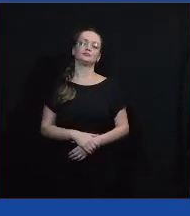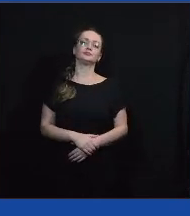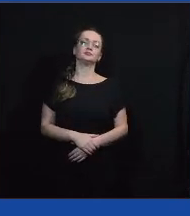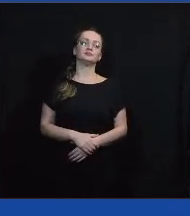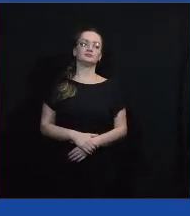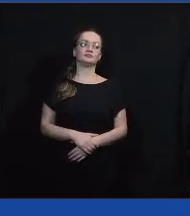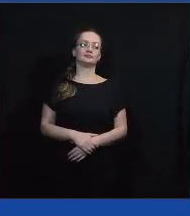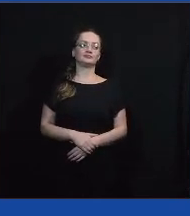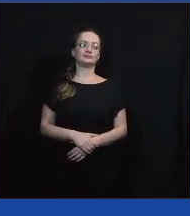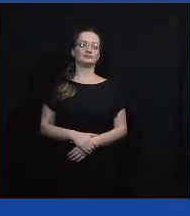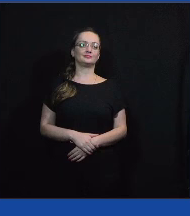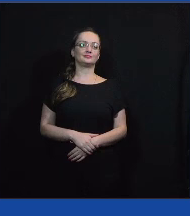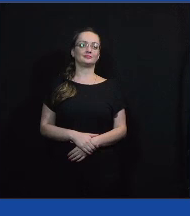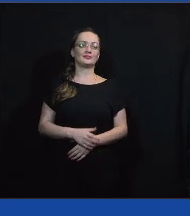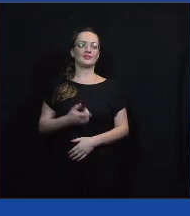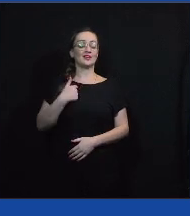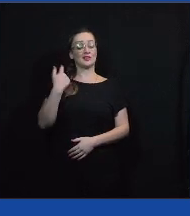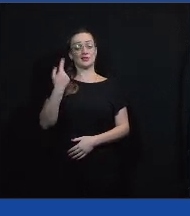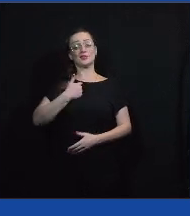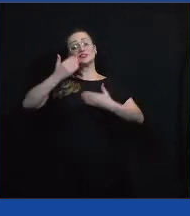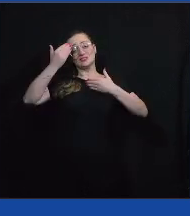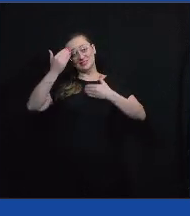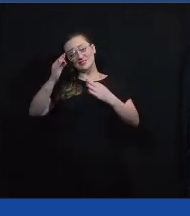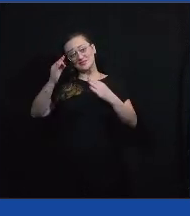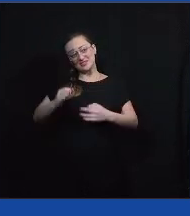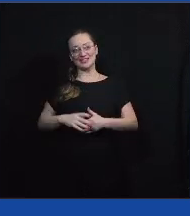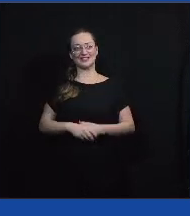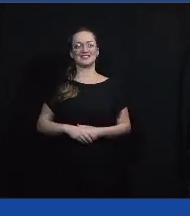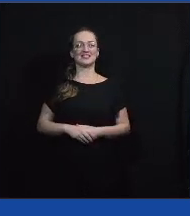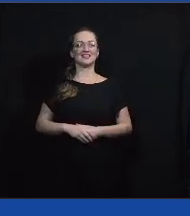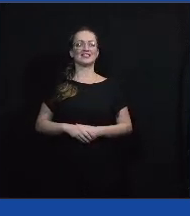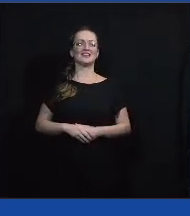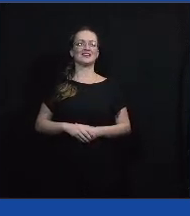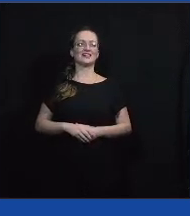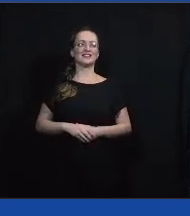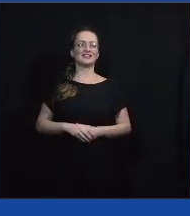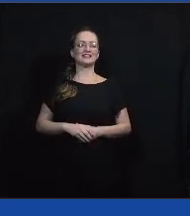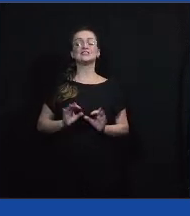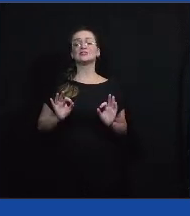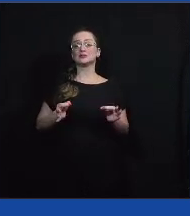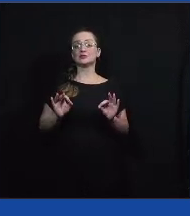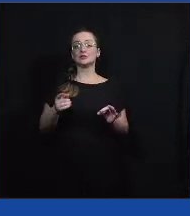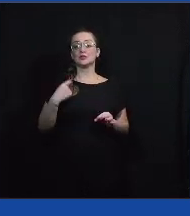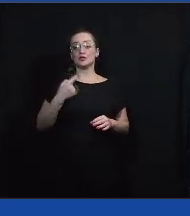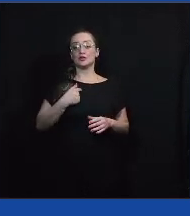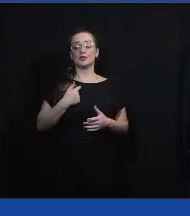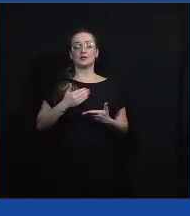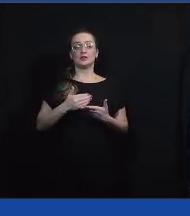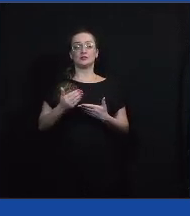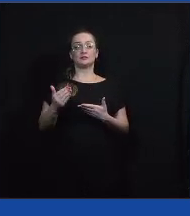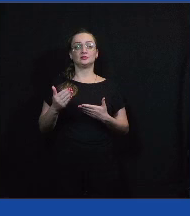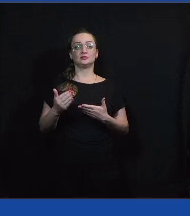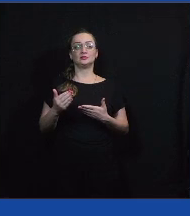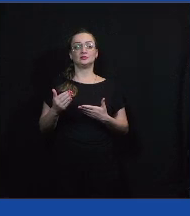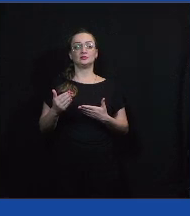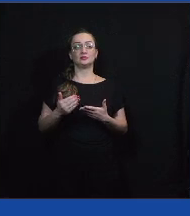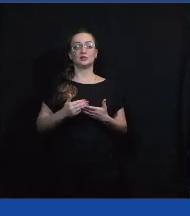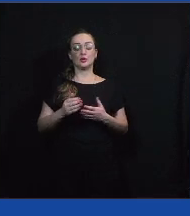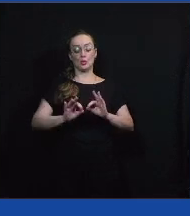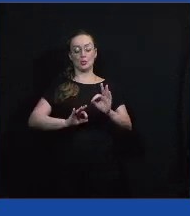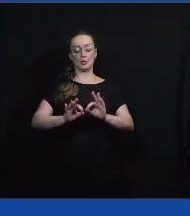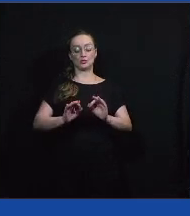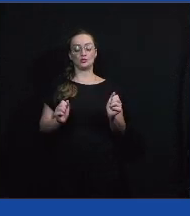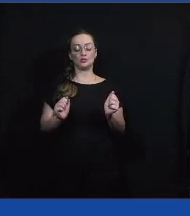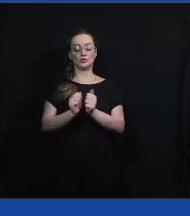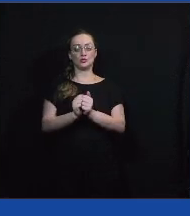Ai, gente, a gente super que agradece, né, Zuna? Com certeza, a gente rodou um projeto junto